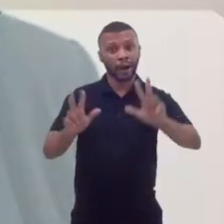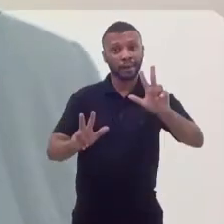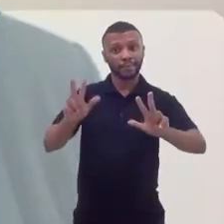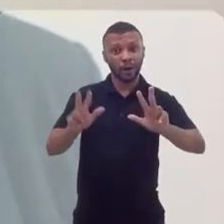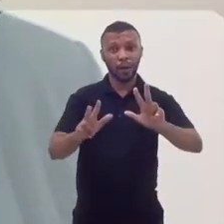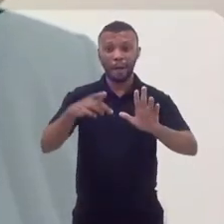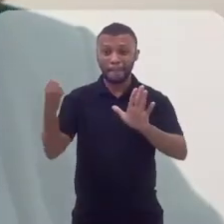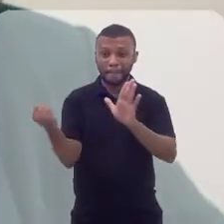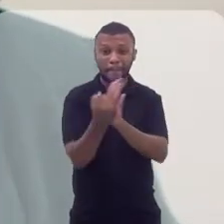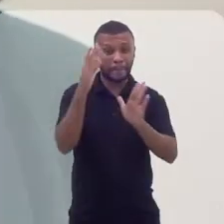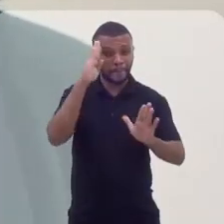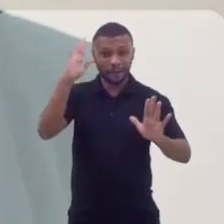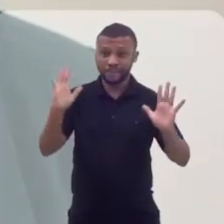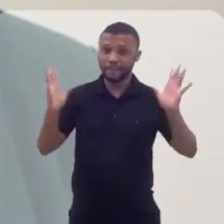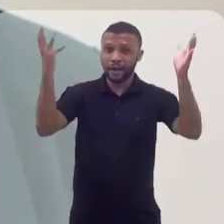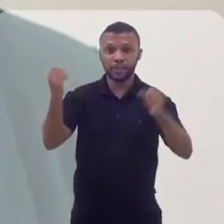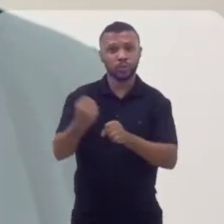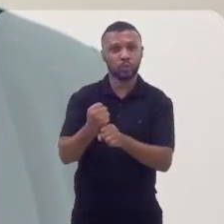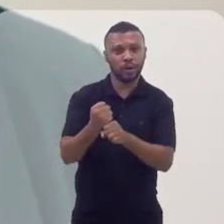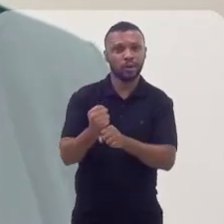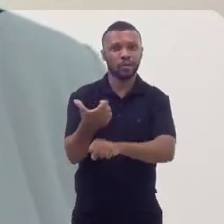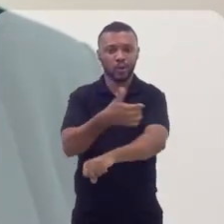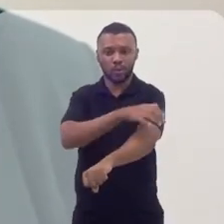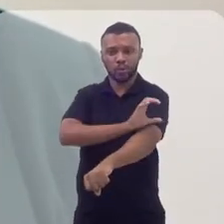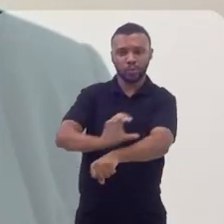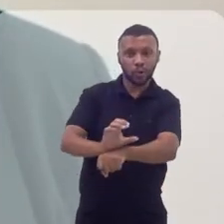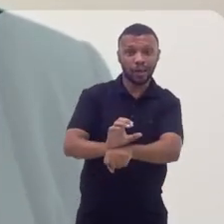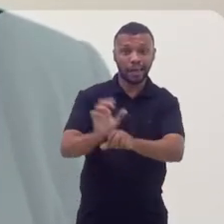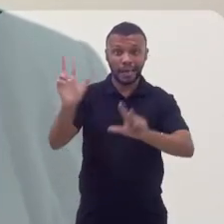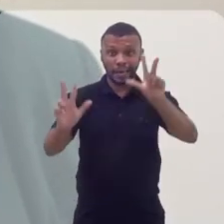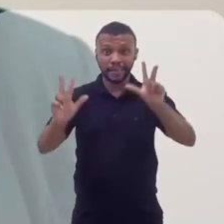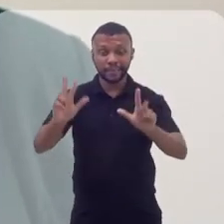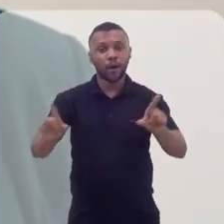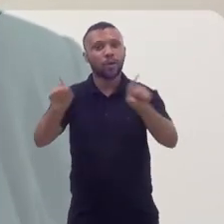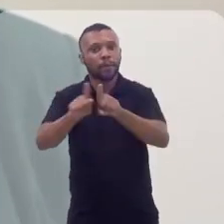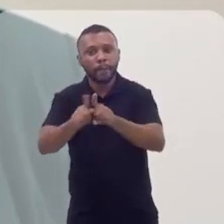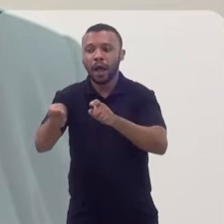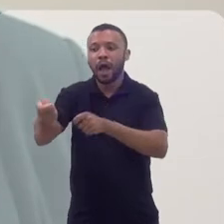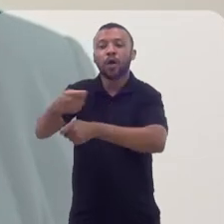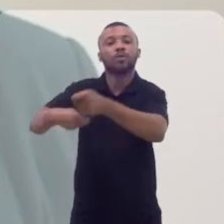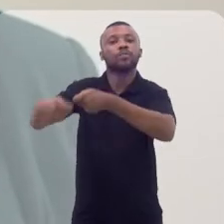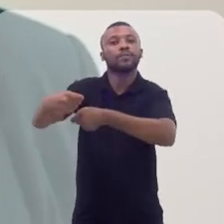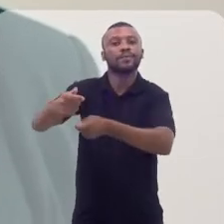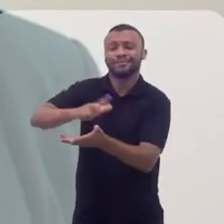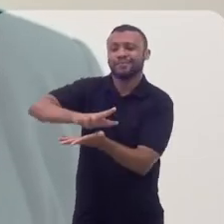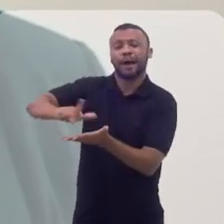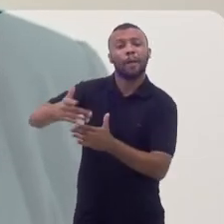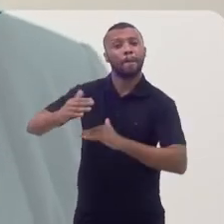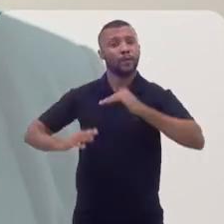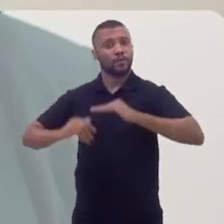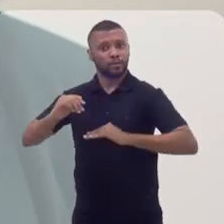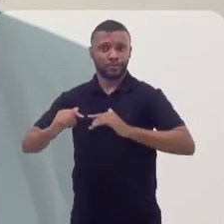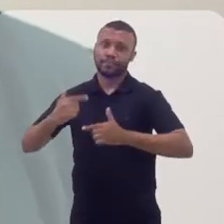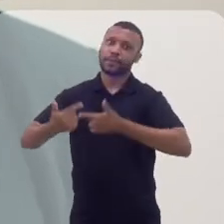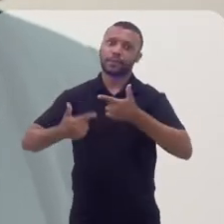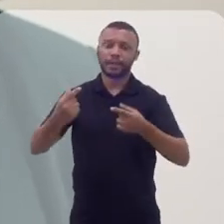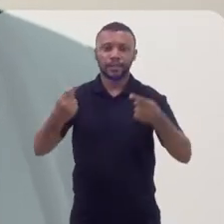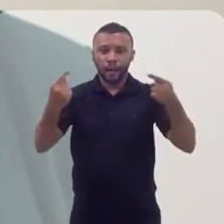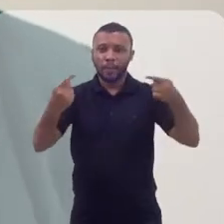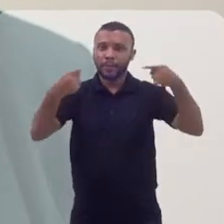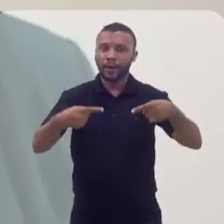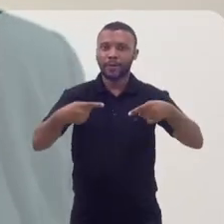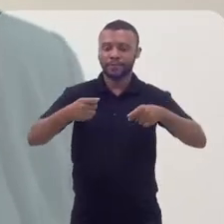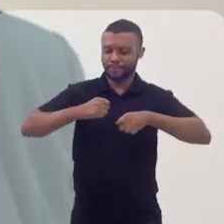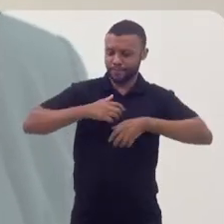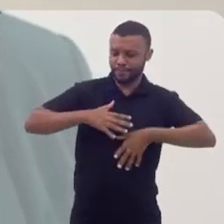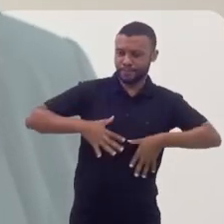O carnaval é considerado a maior festa do ano. Além da cultura, o carnaval também é a economia e reúne milhares de profissionais que